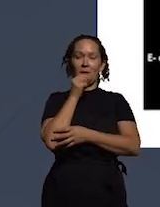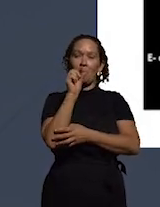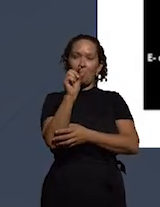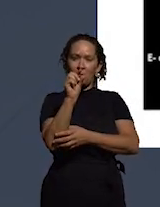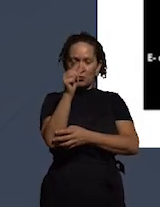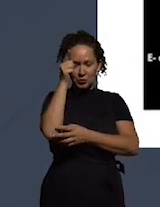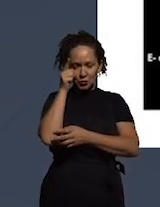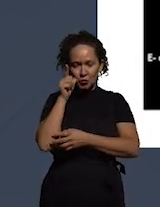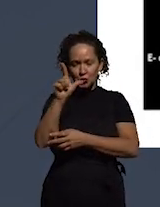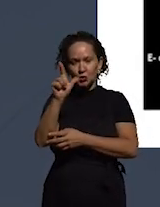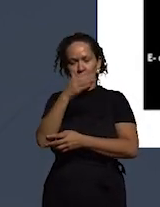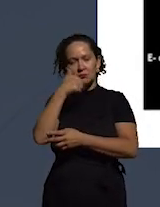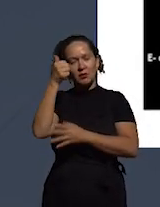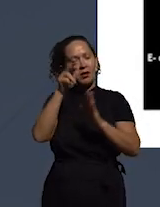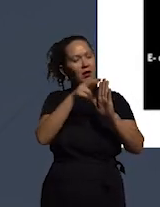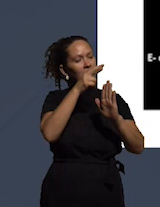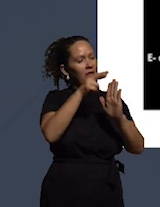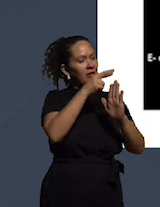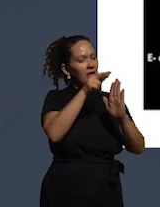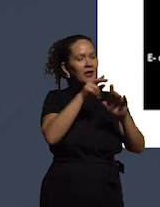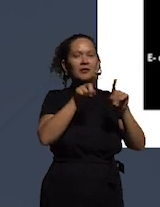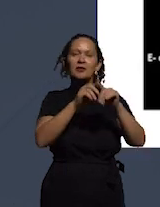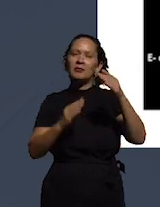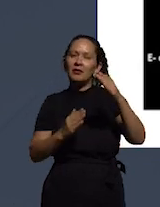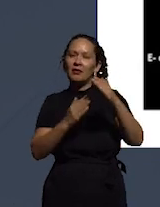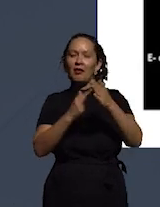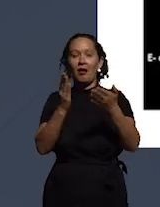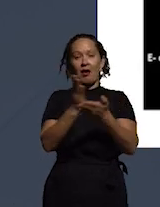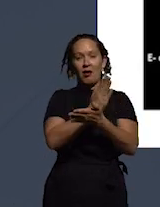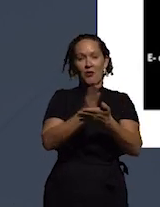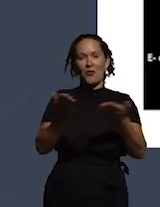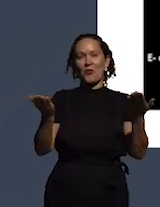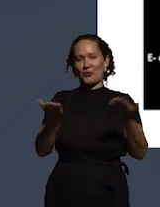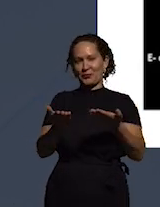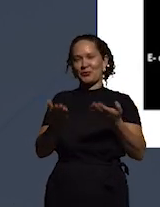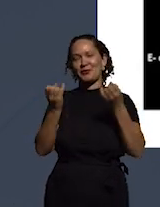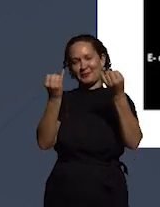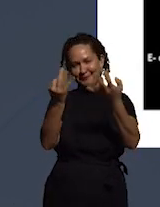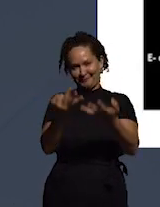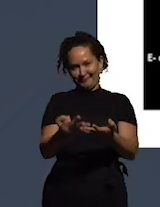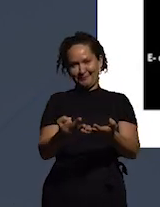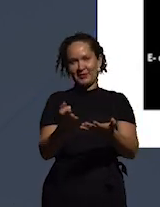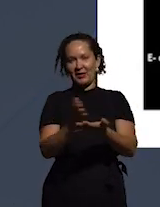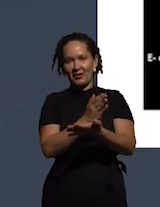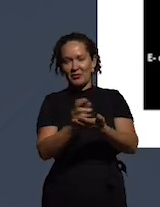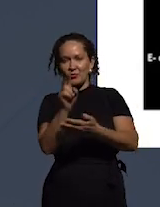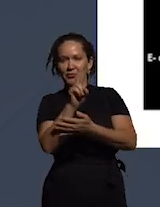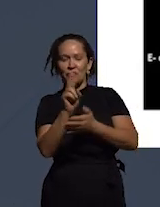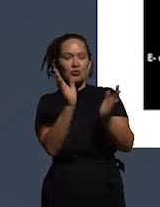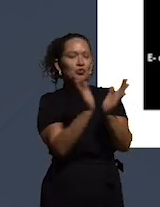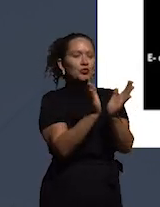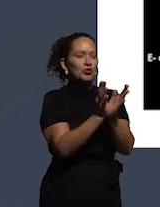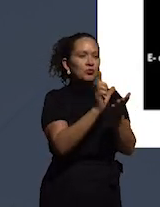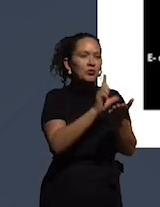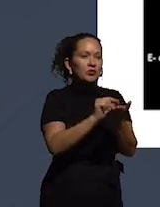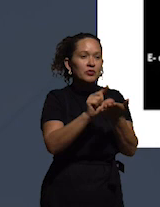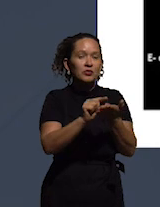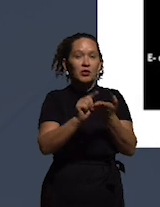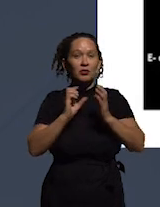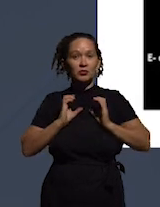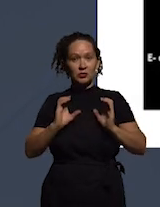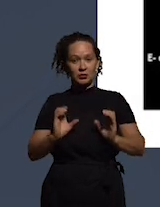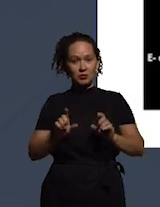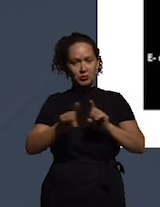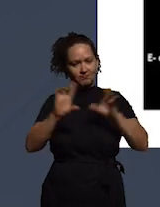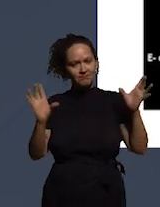conseguido aumentar as regras as restrições exceto alguns como eu já disse e têm feito isso através de grupos digitais de cidadãos de colisões